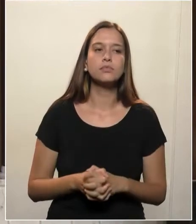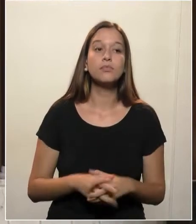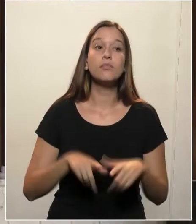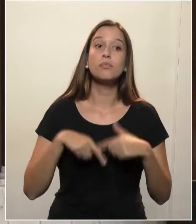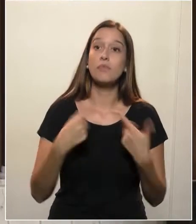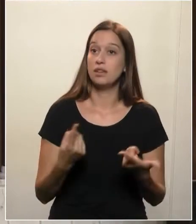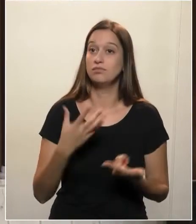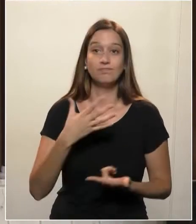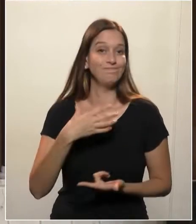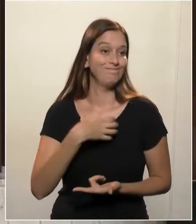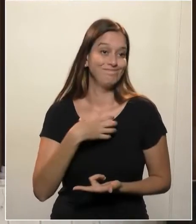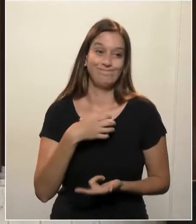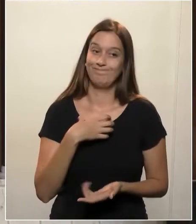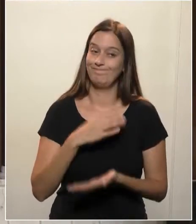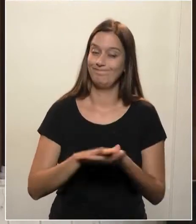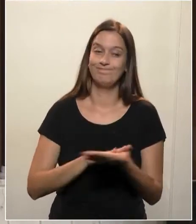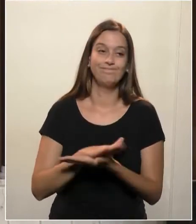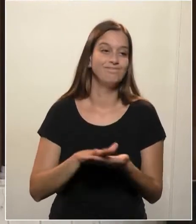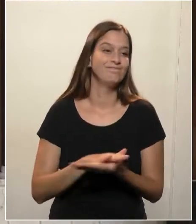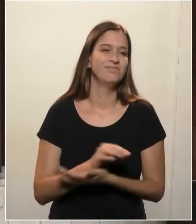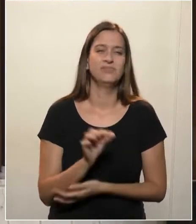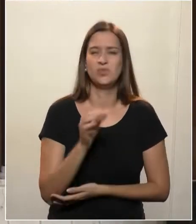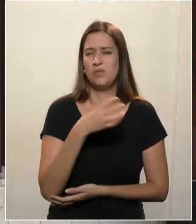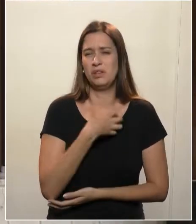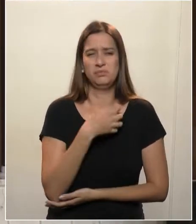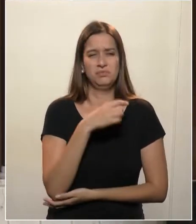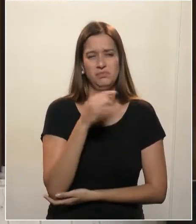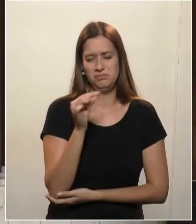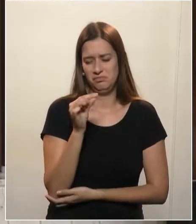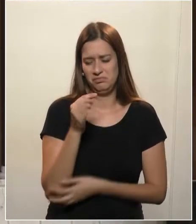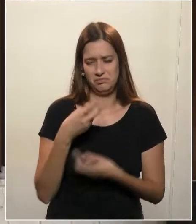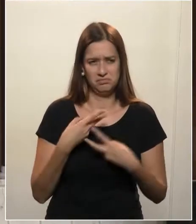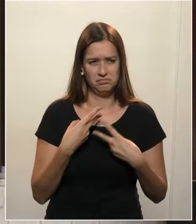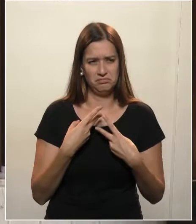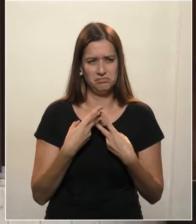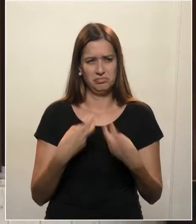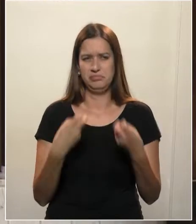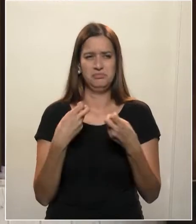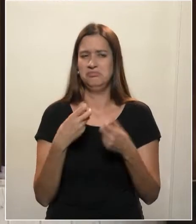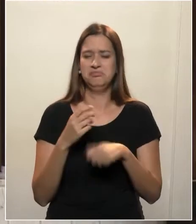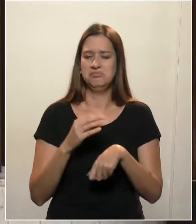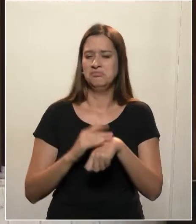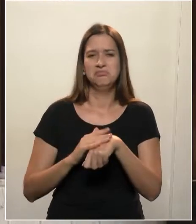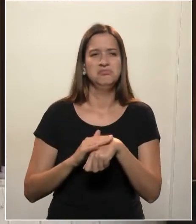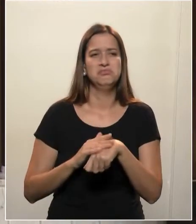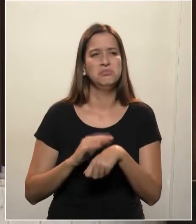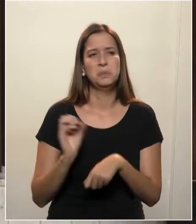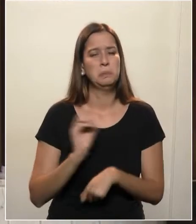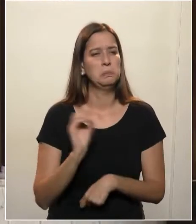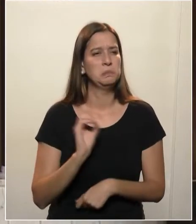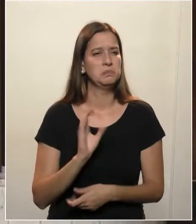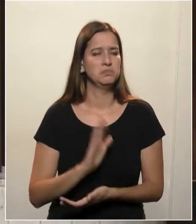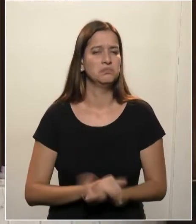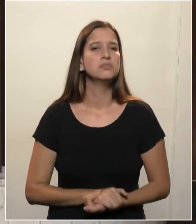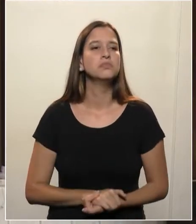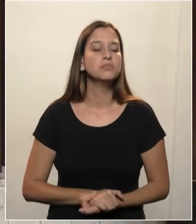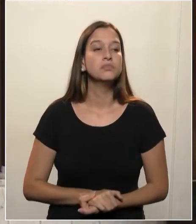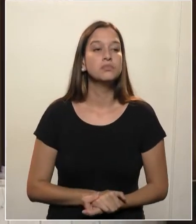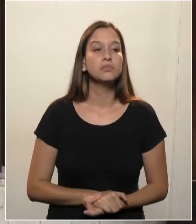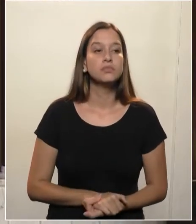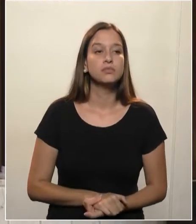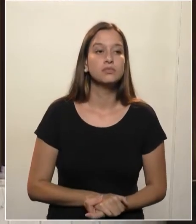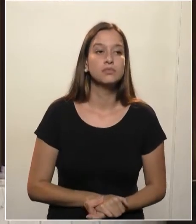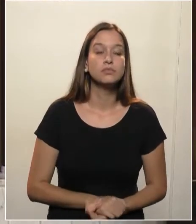ou sintoma muito discreto, que nem ele sabe que ele está com infecção. Essa é uma das